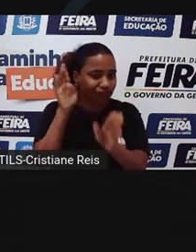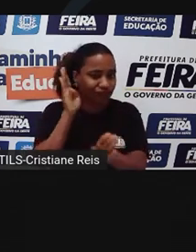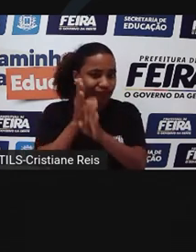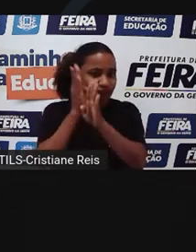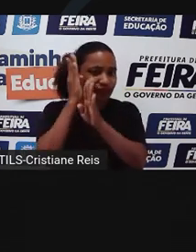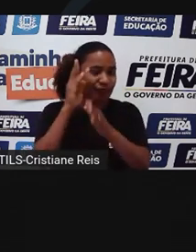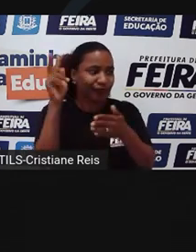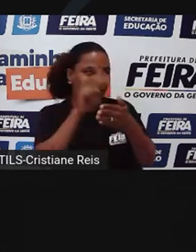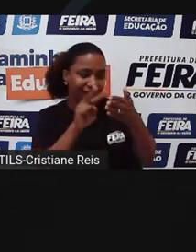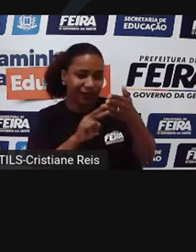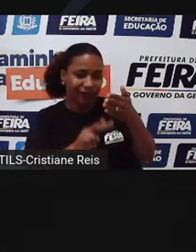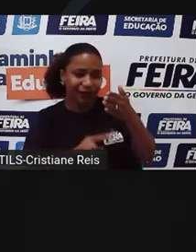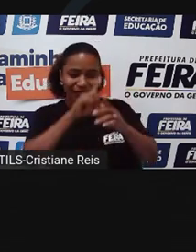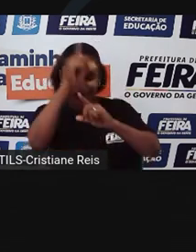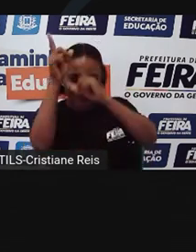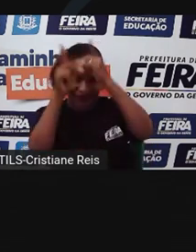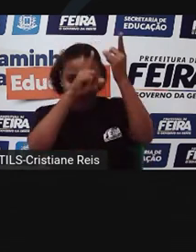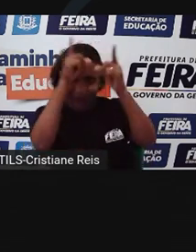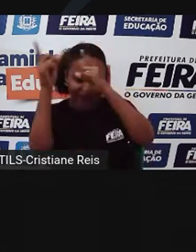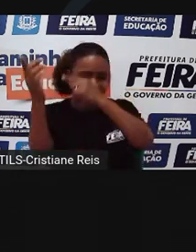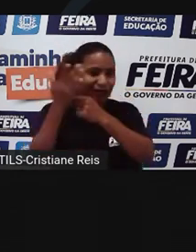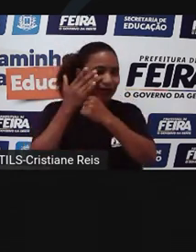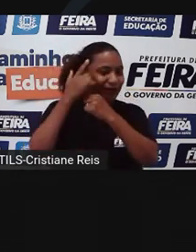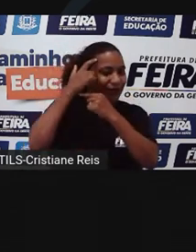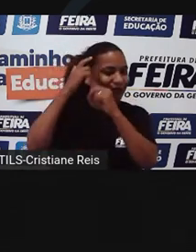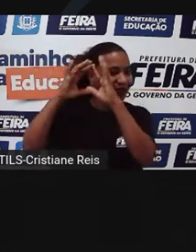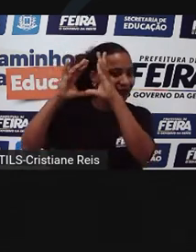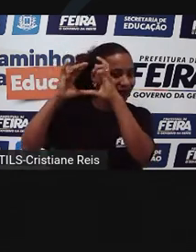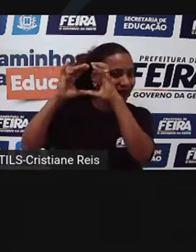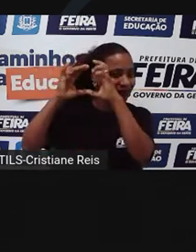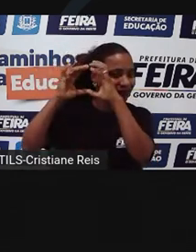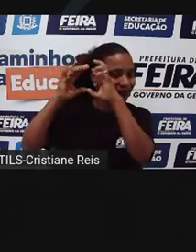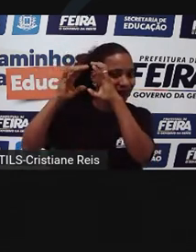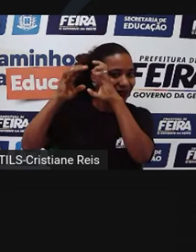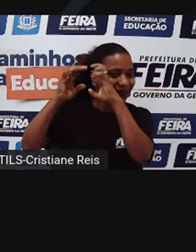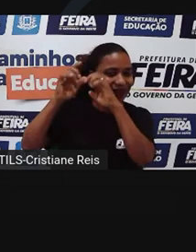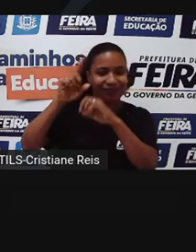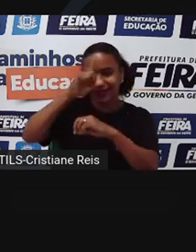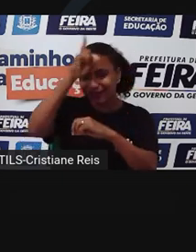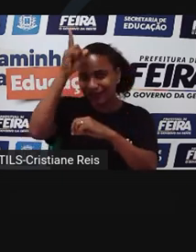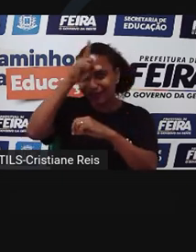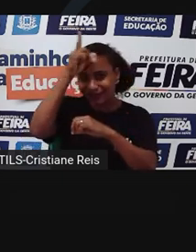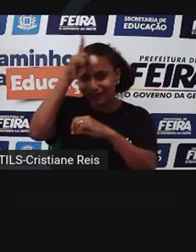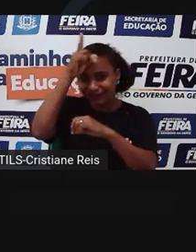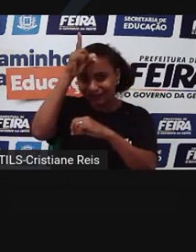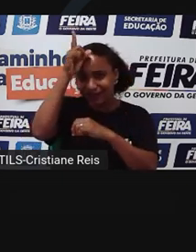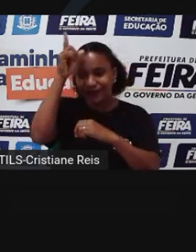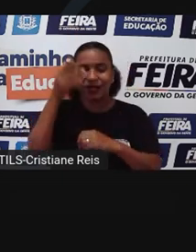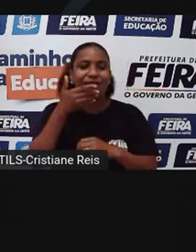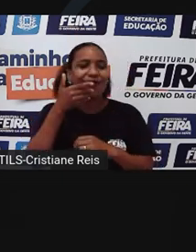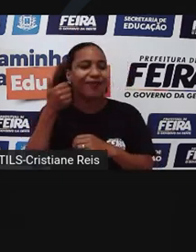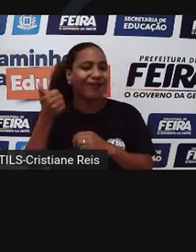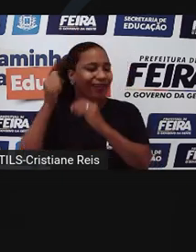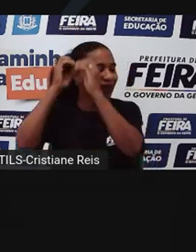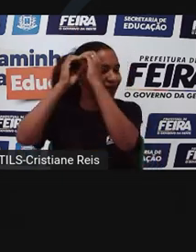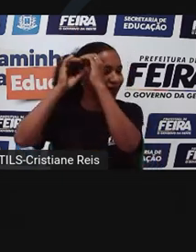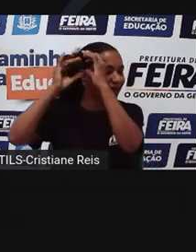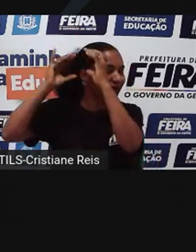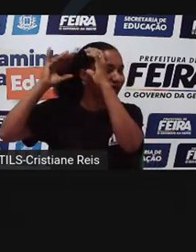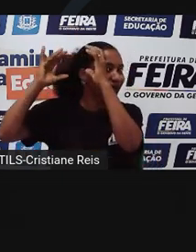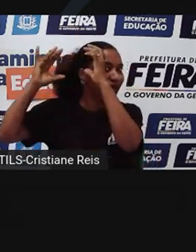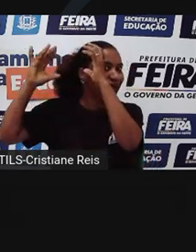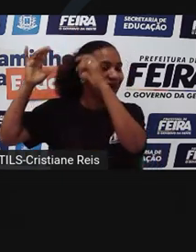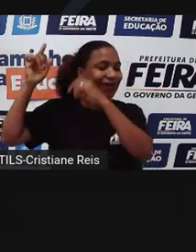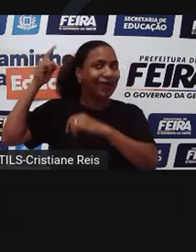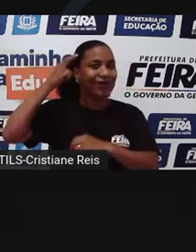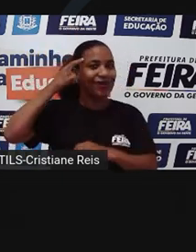ficção pode melhorar a função cerebral em uma variedade de níveis. Como, por exemplo, melhorar a imaginação do leitor, de uma forma